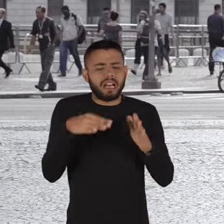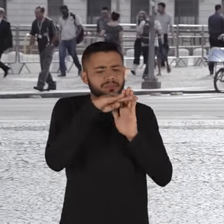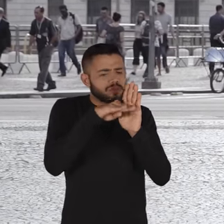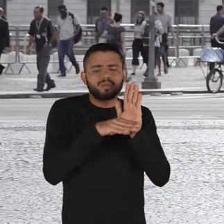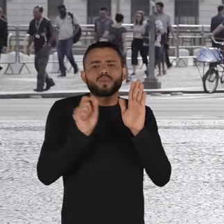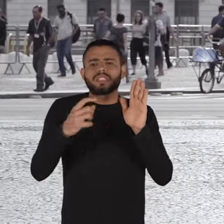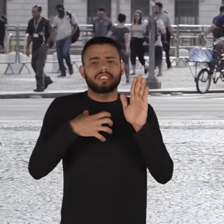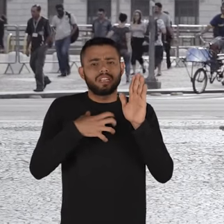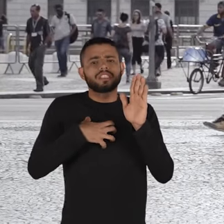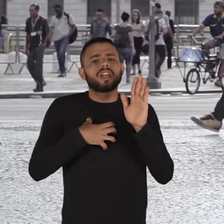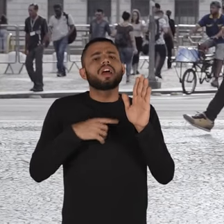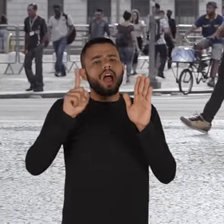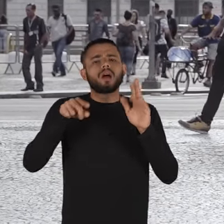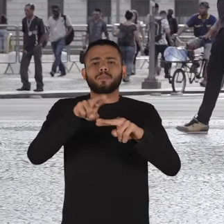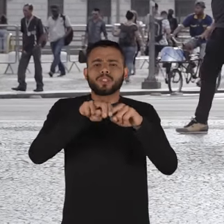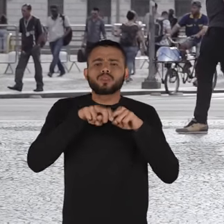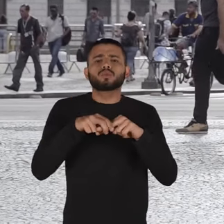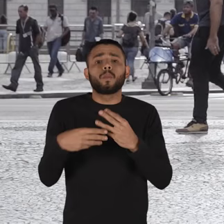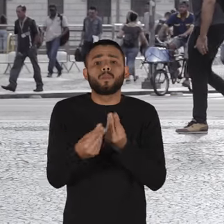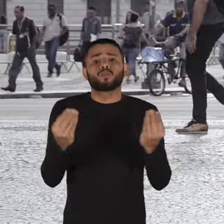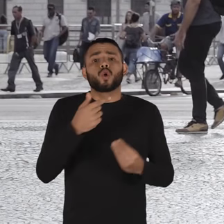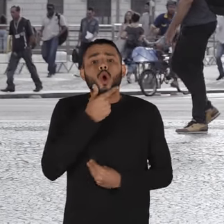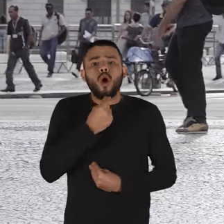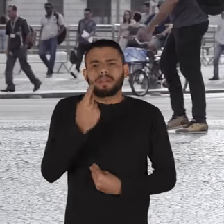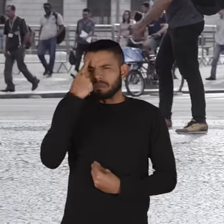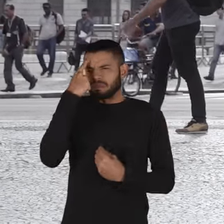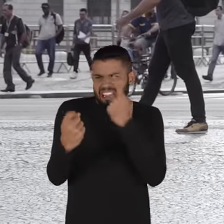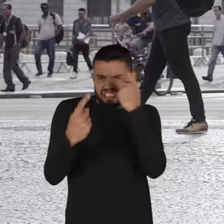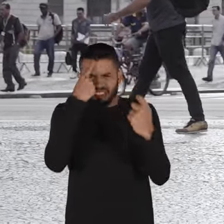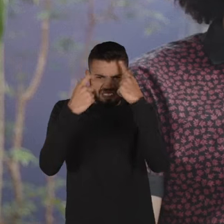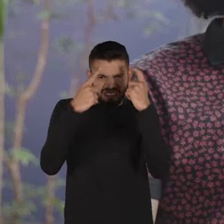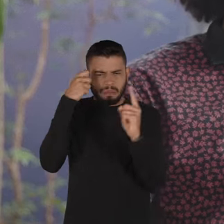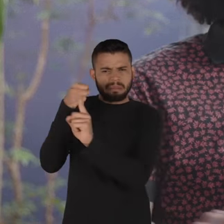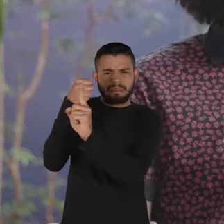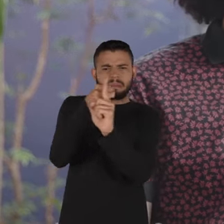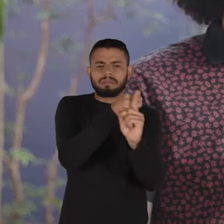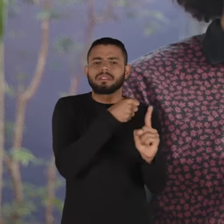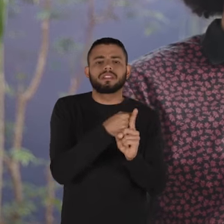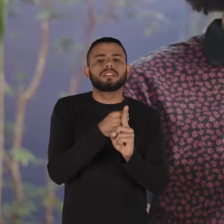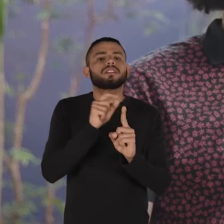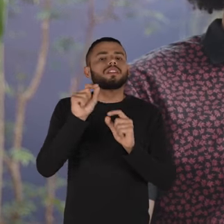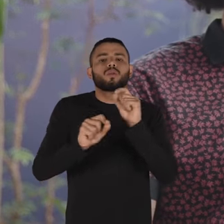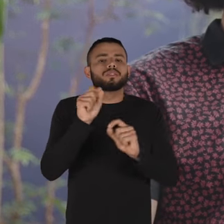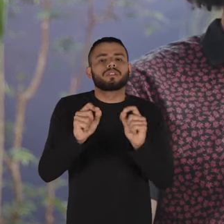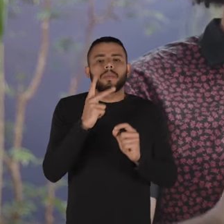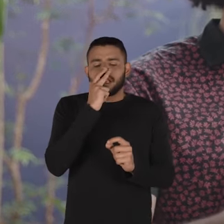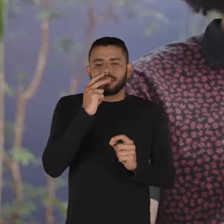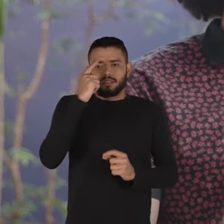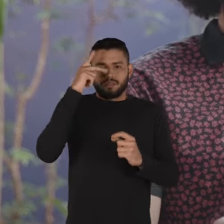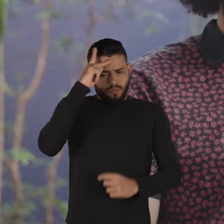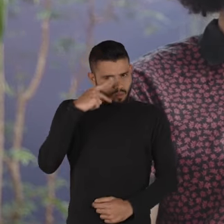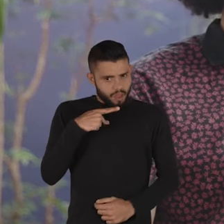o que se sente, é um dos motivos que levam vários homens a usar a violência como linguagem. Essa linguagem vai perpassar a relação com